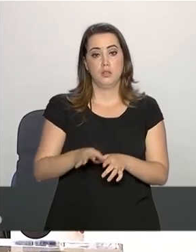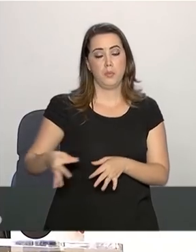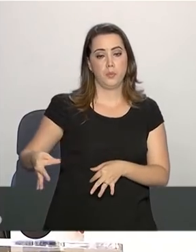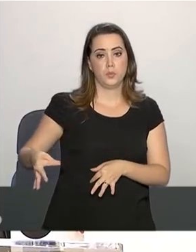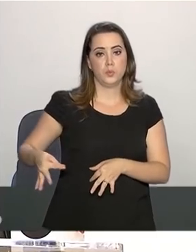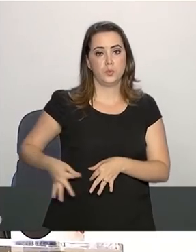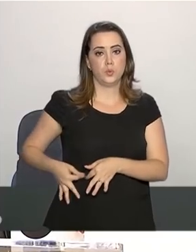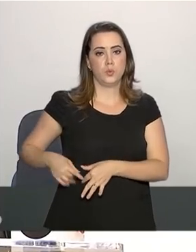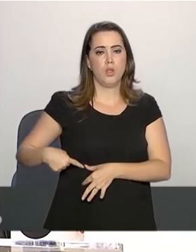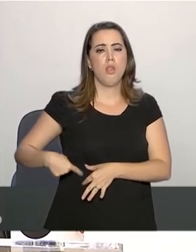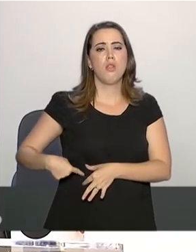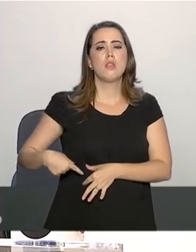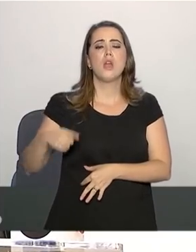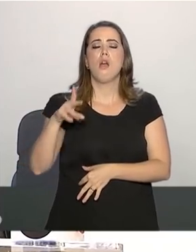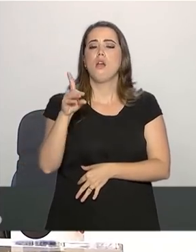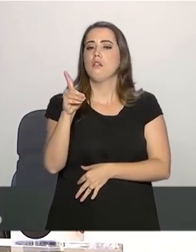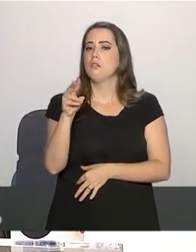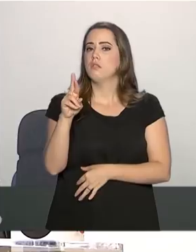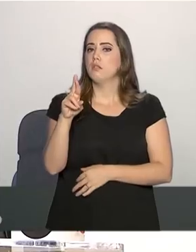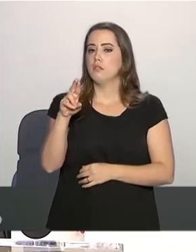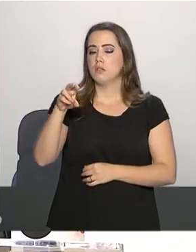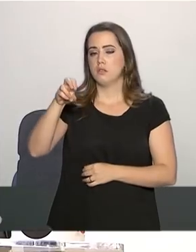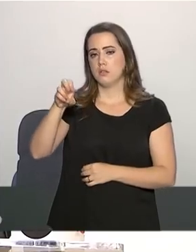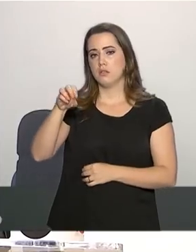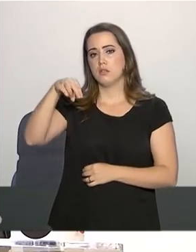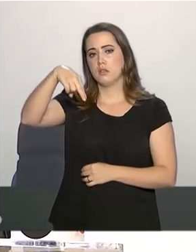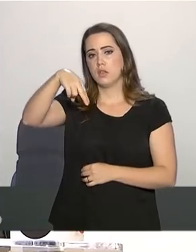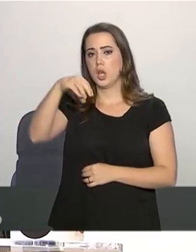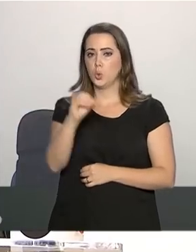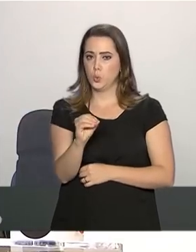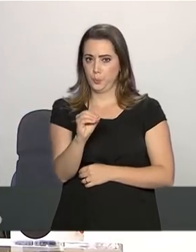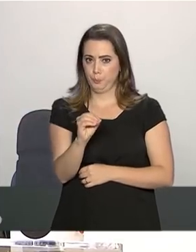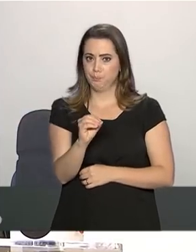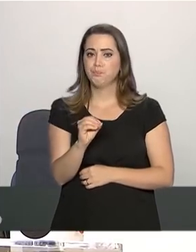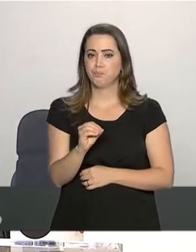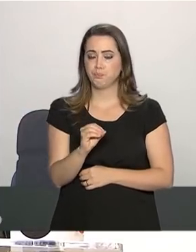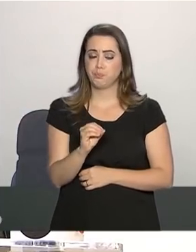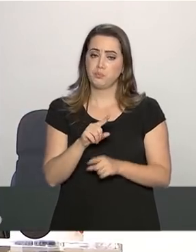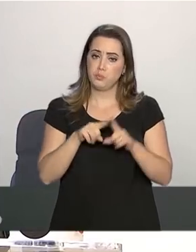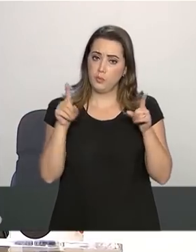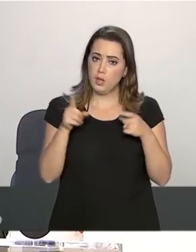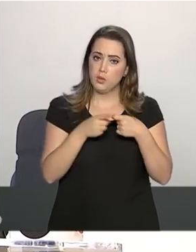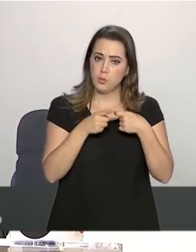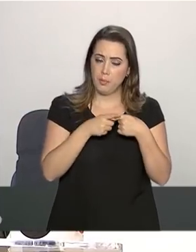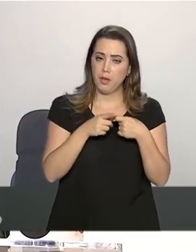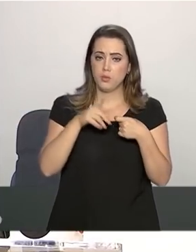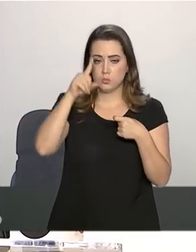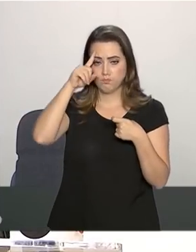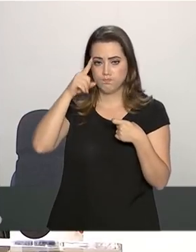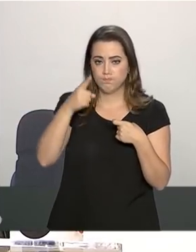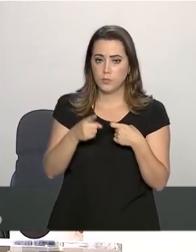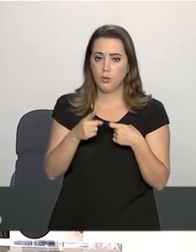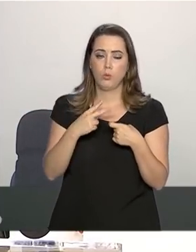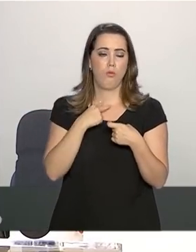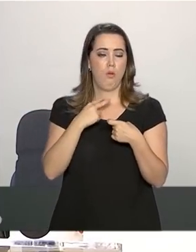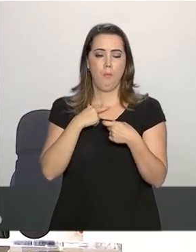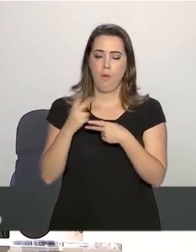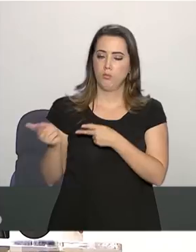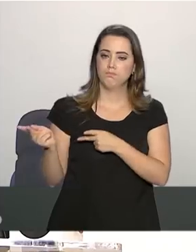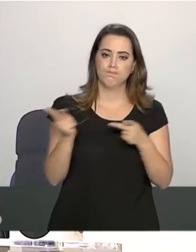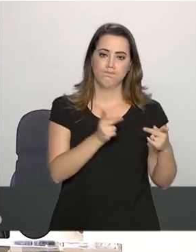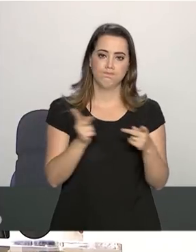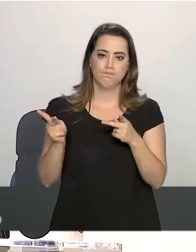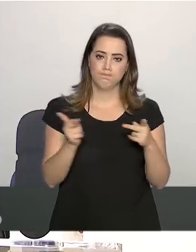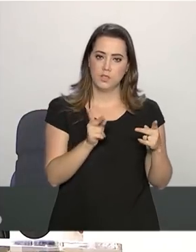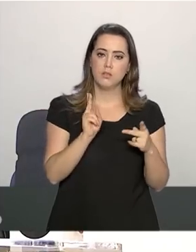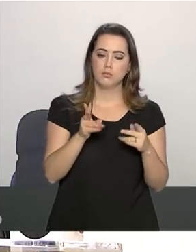Por ordem médica, as visitas permanecem restritas. Assinam